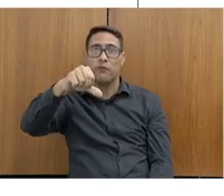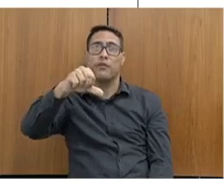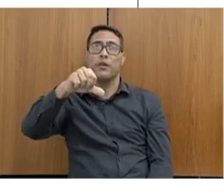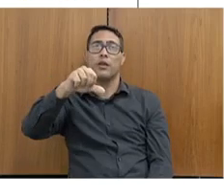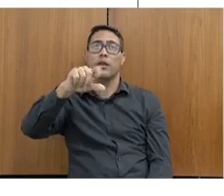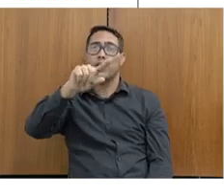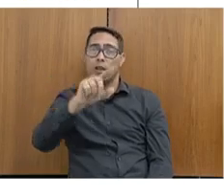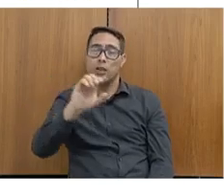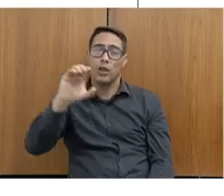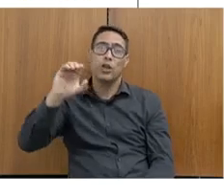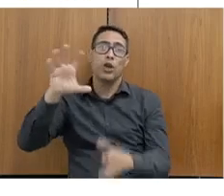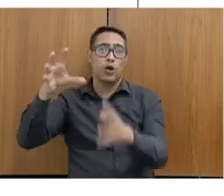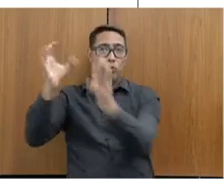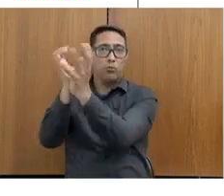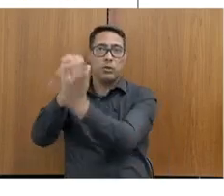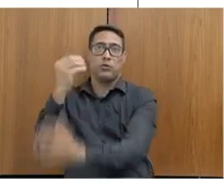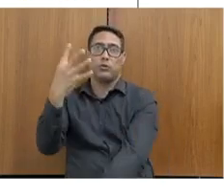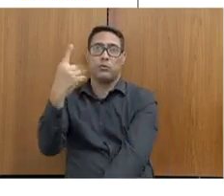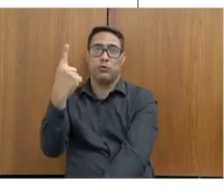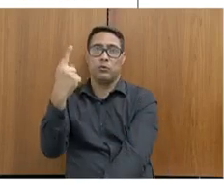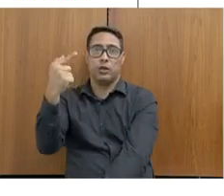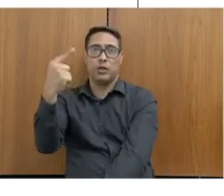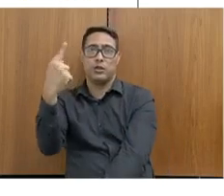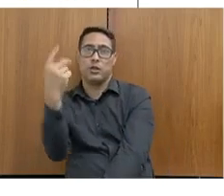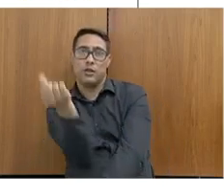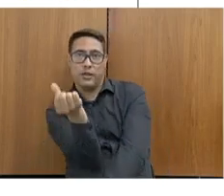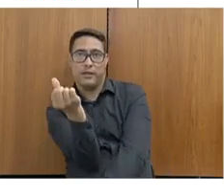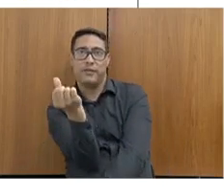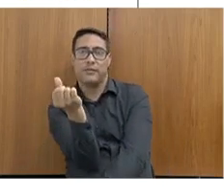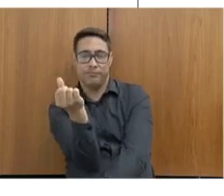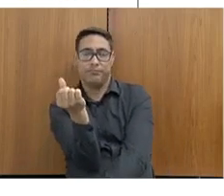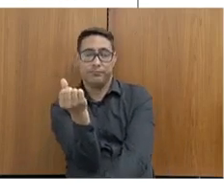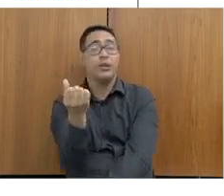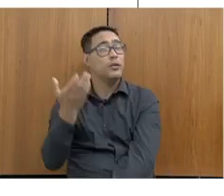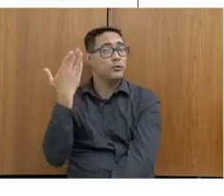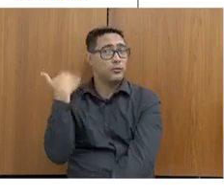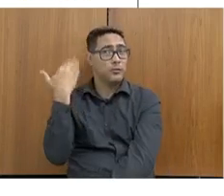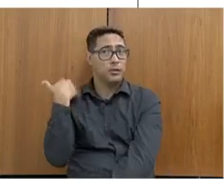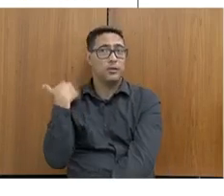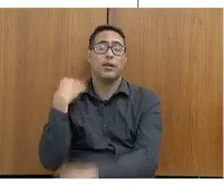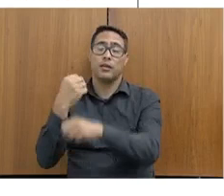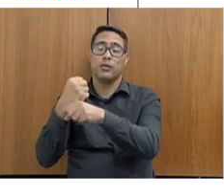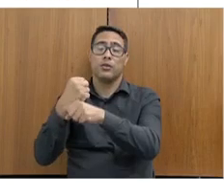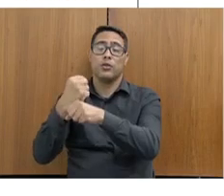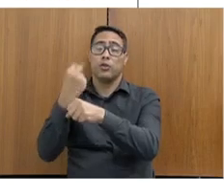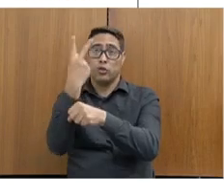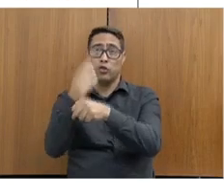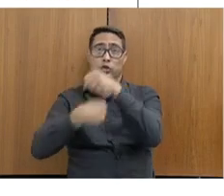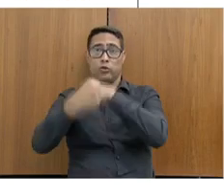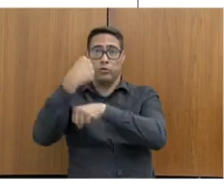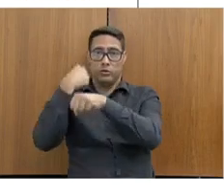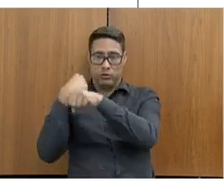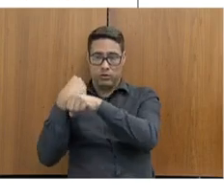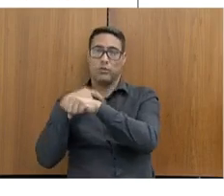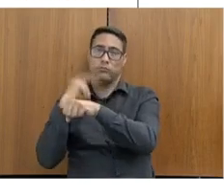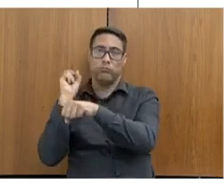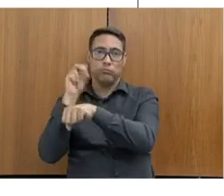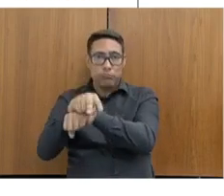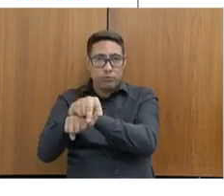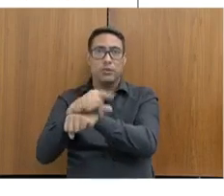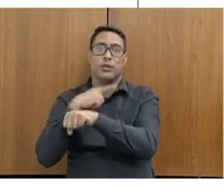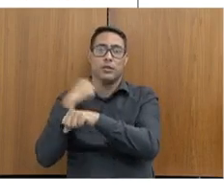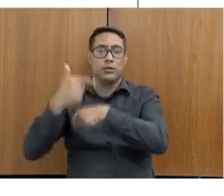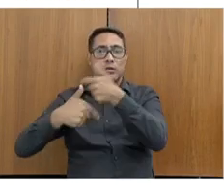uma ocupação de 4.716. Quando eu cheguei à secretaria, há dois anos e meio, aproximadamente, nós tínhamos um percentual de